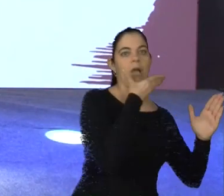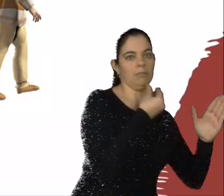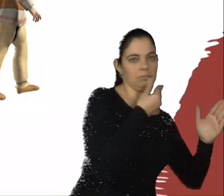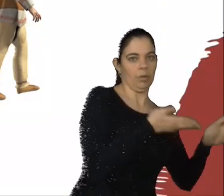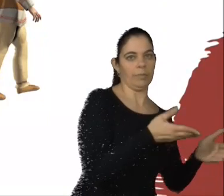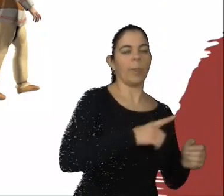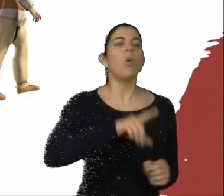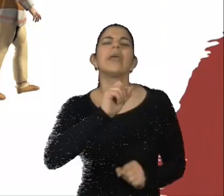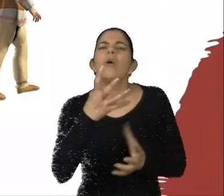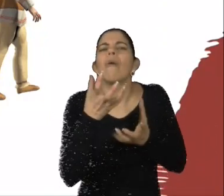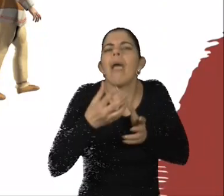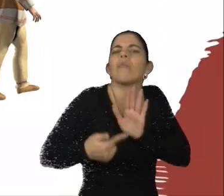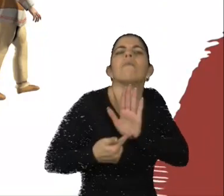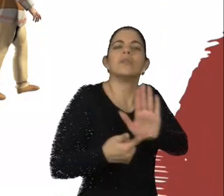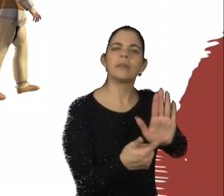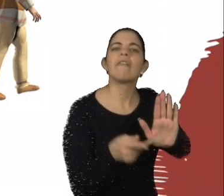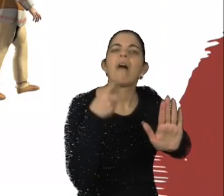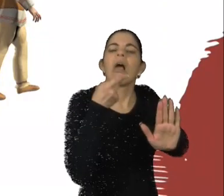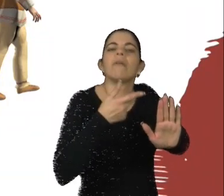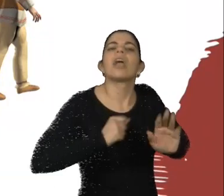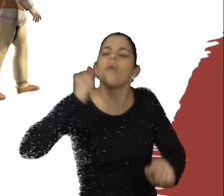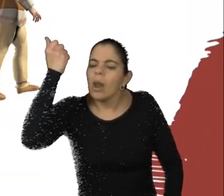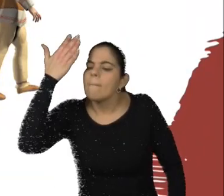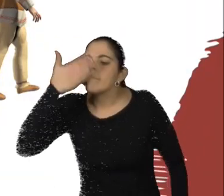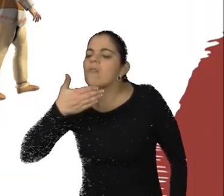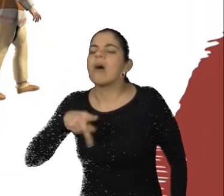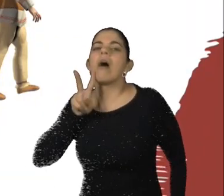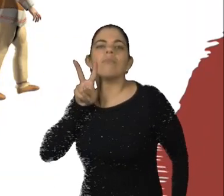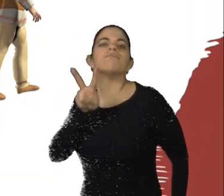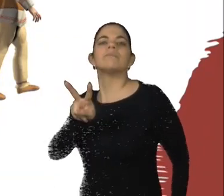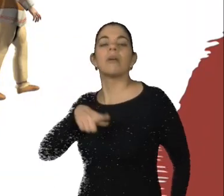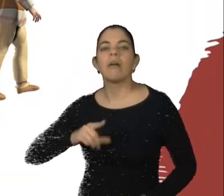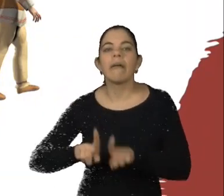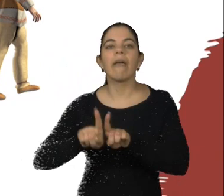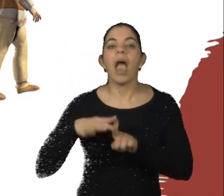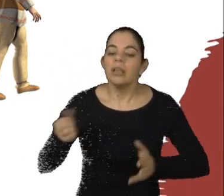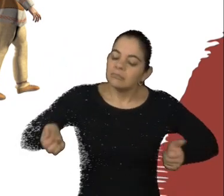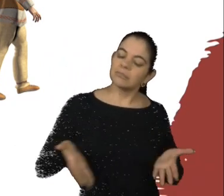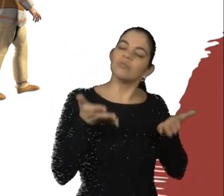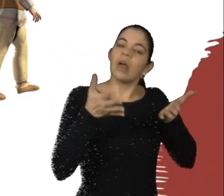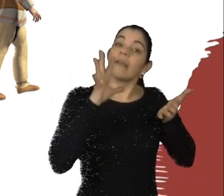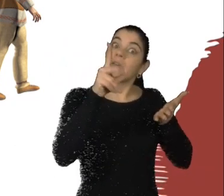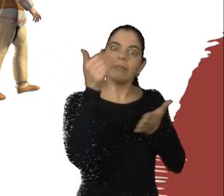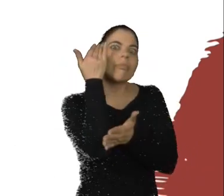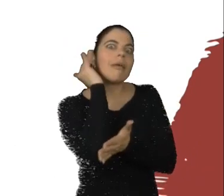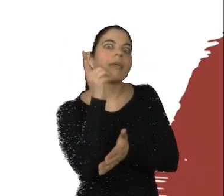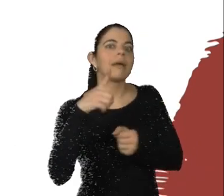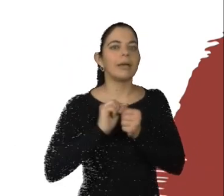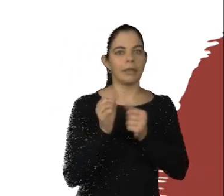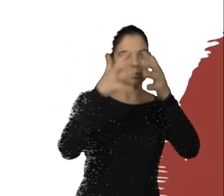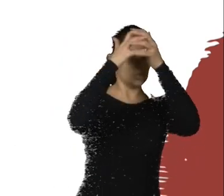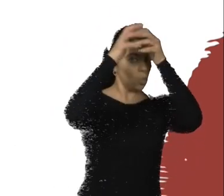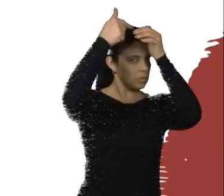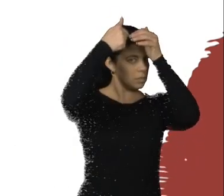Isso eu mostro para provar e estimular todos a entender que dentro da caixa craniana,